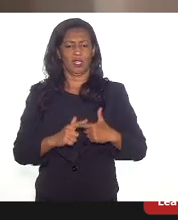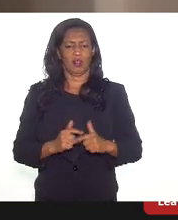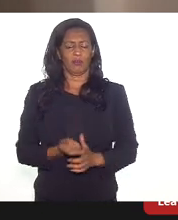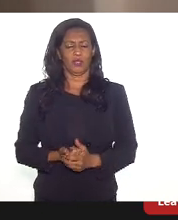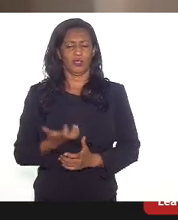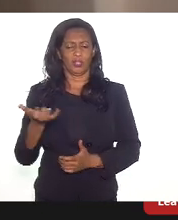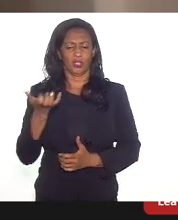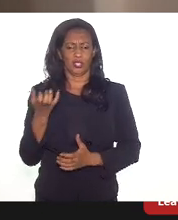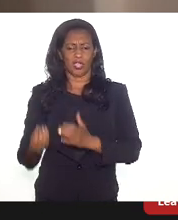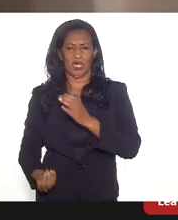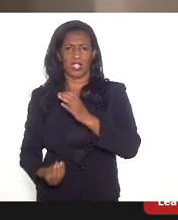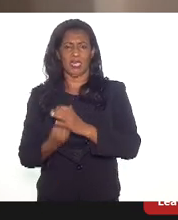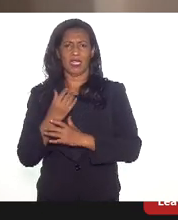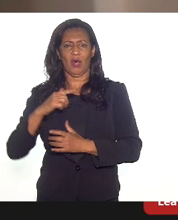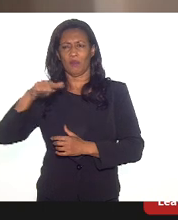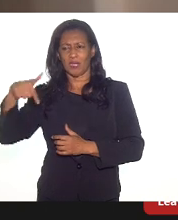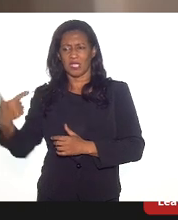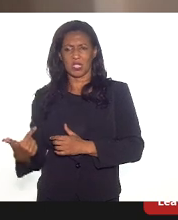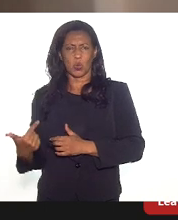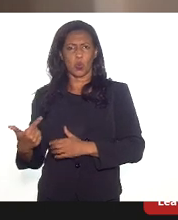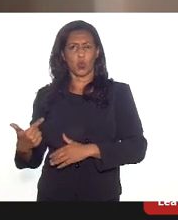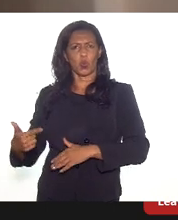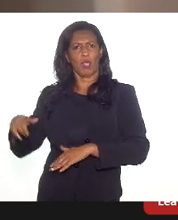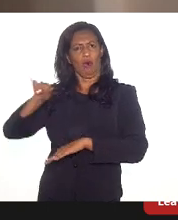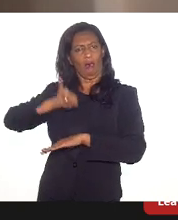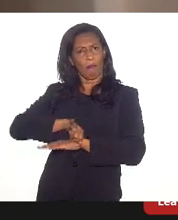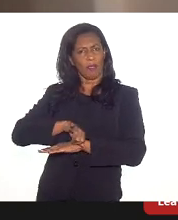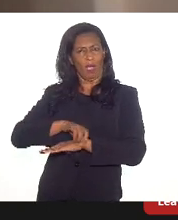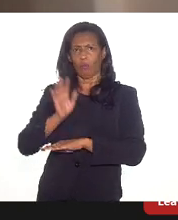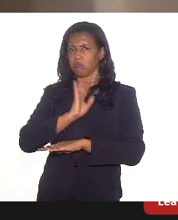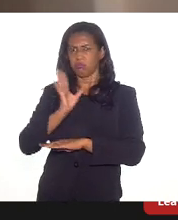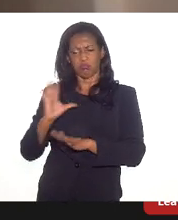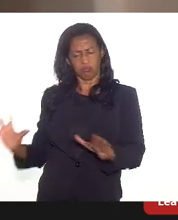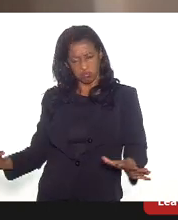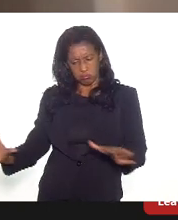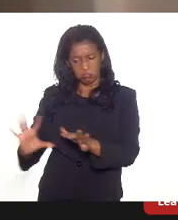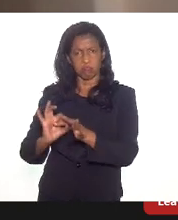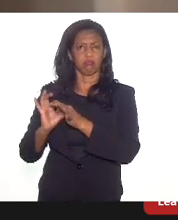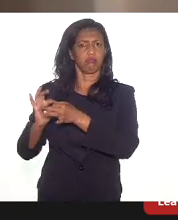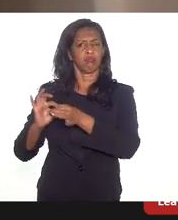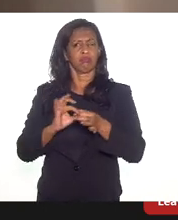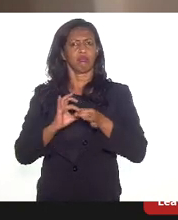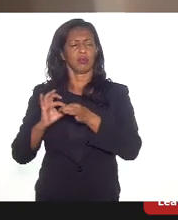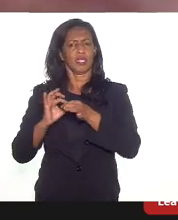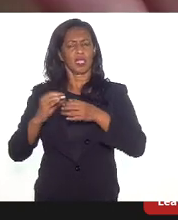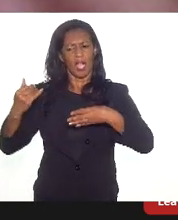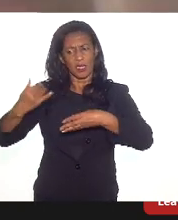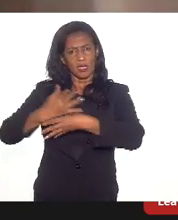criar uma segunda capital, nós temos que integrar esse Estado e a cidade,